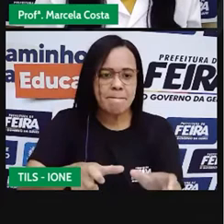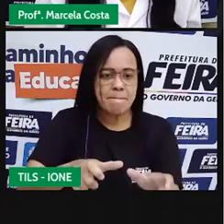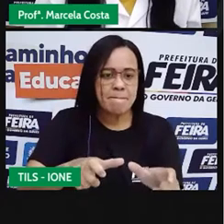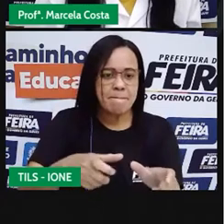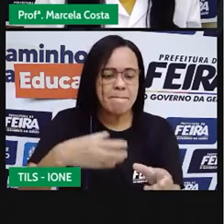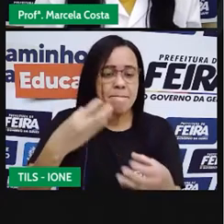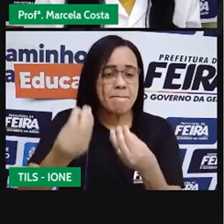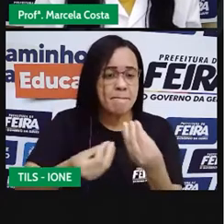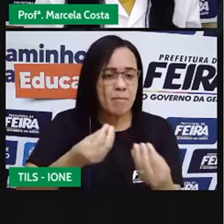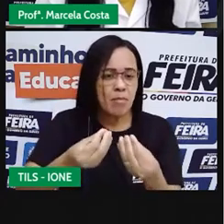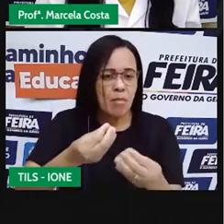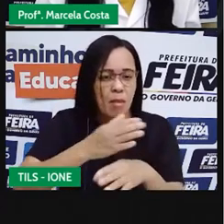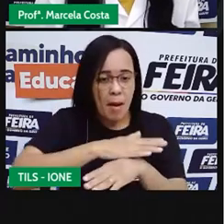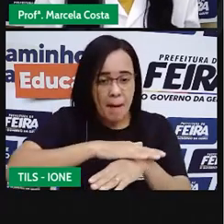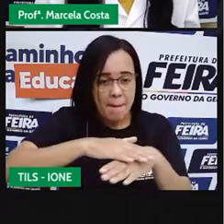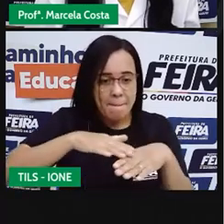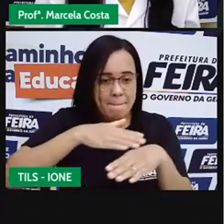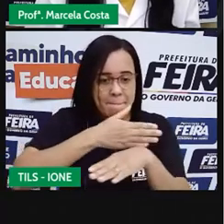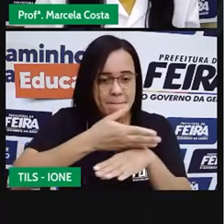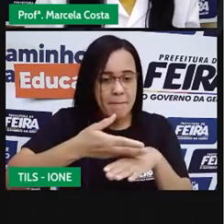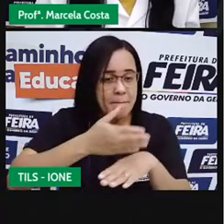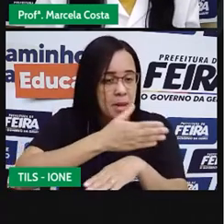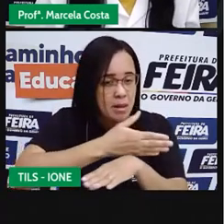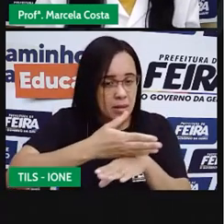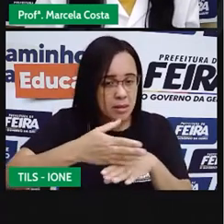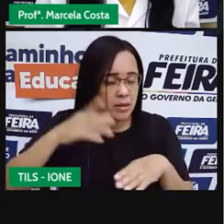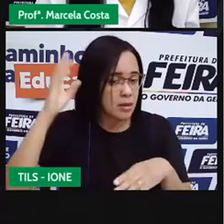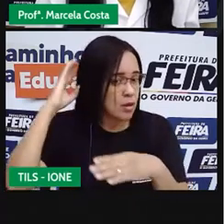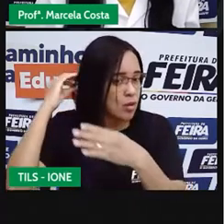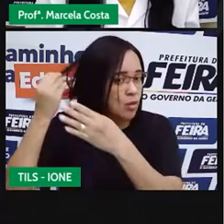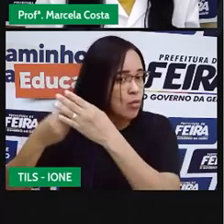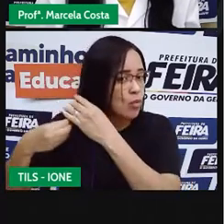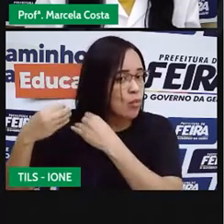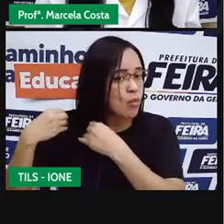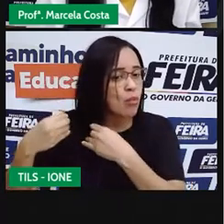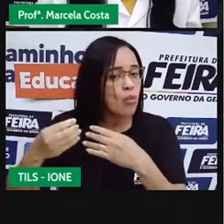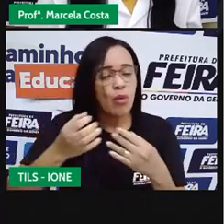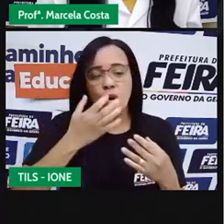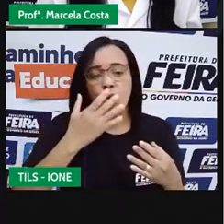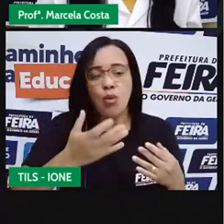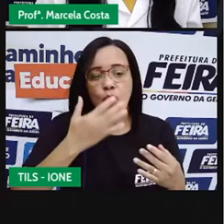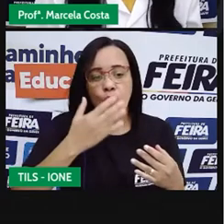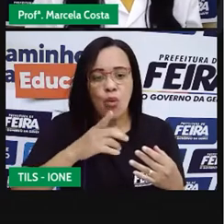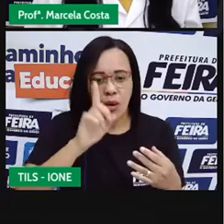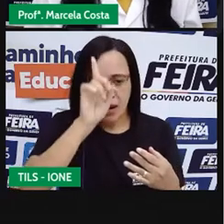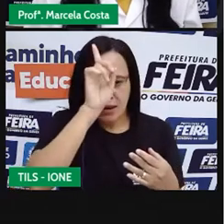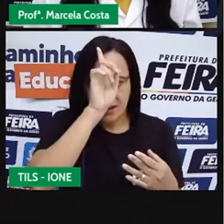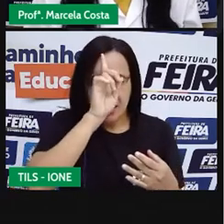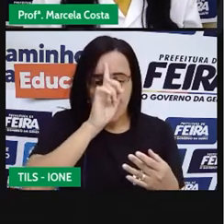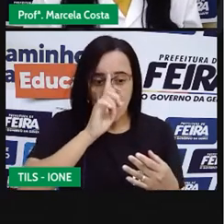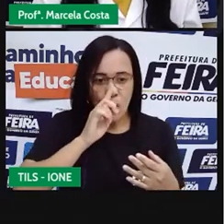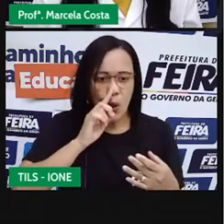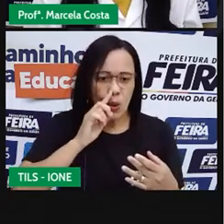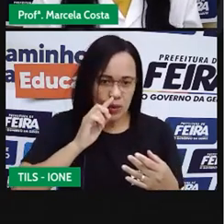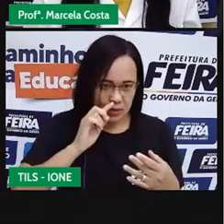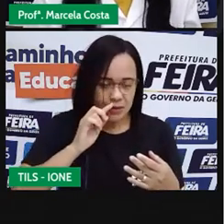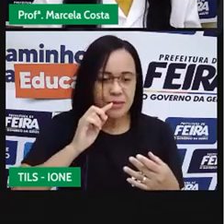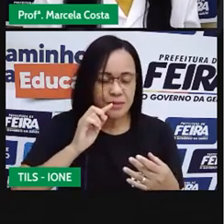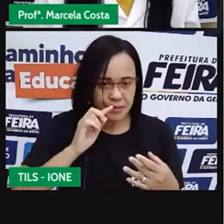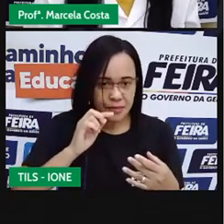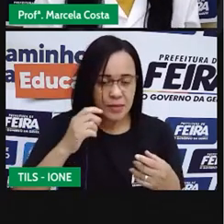branca e o cabelo dela é um cabelo loiro,